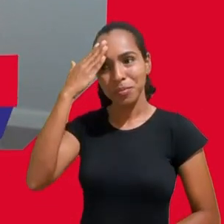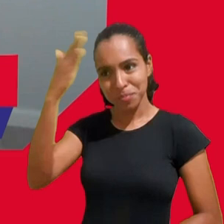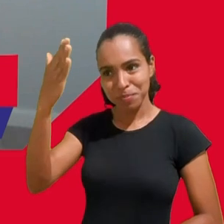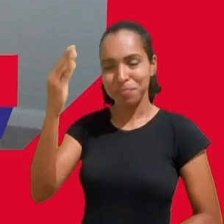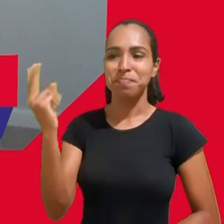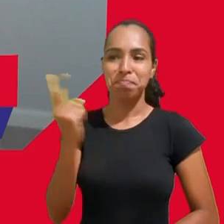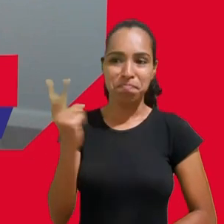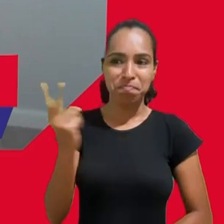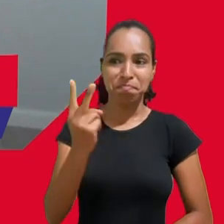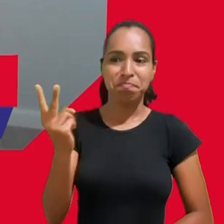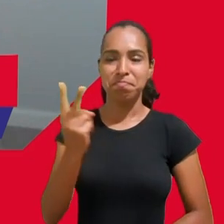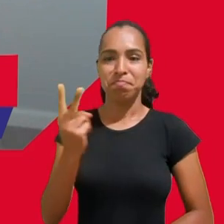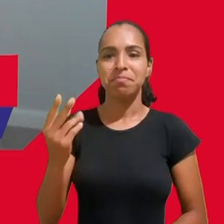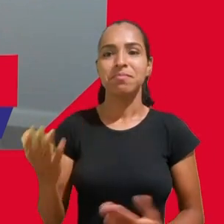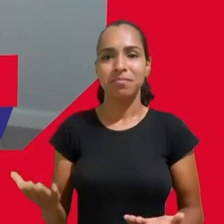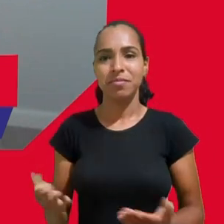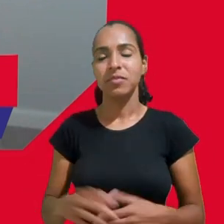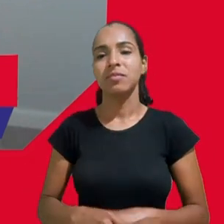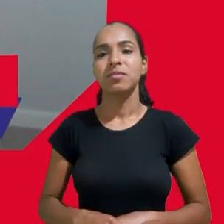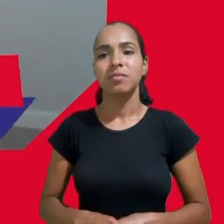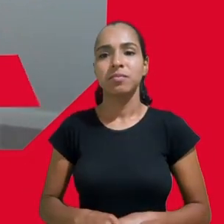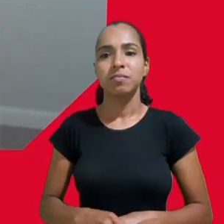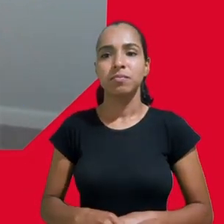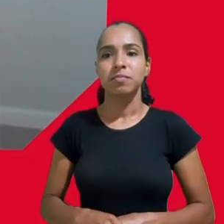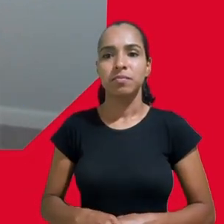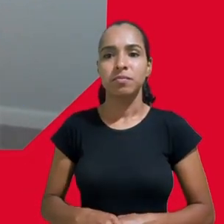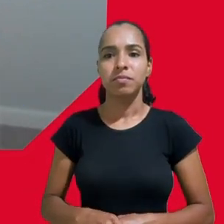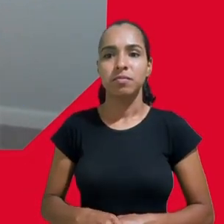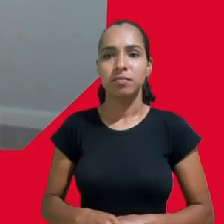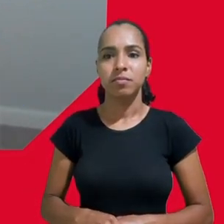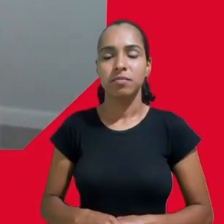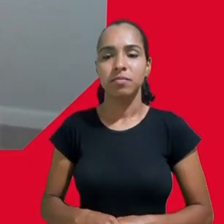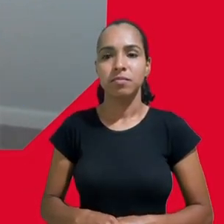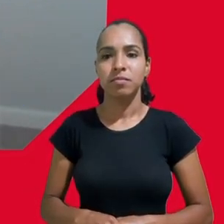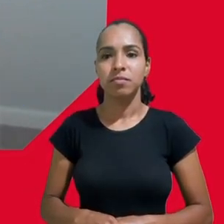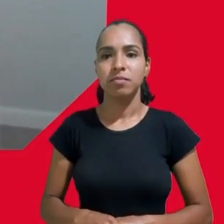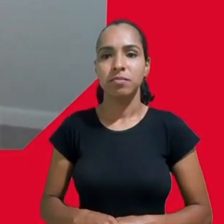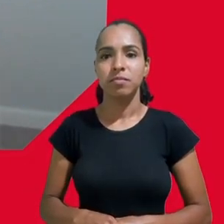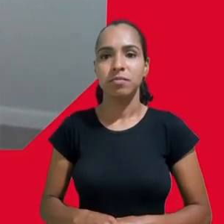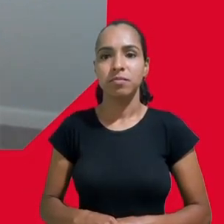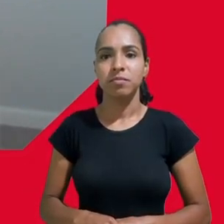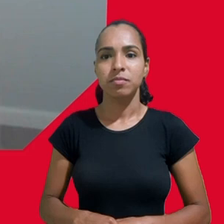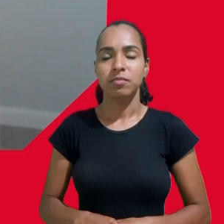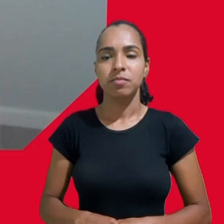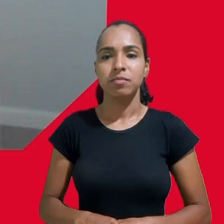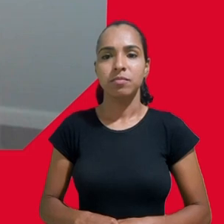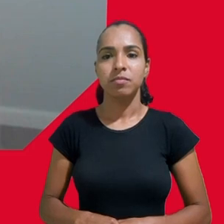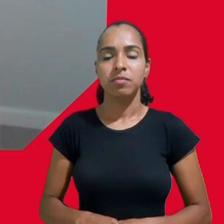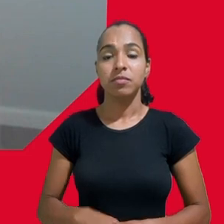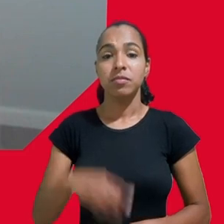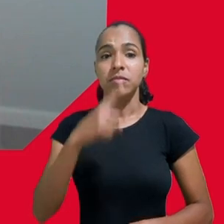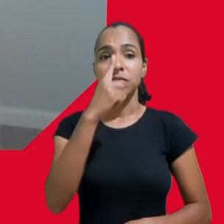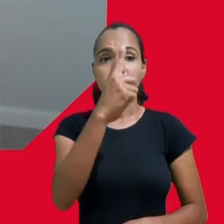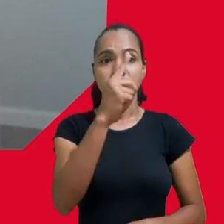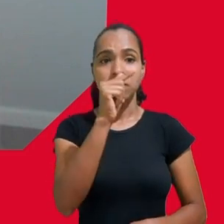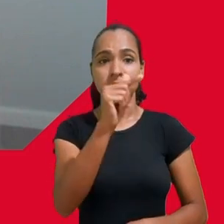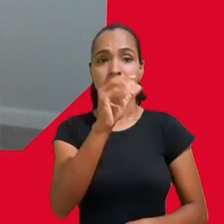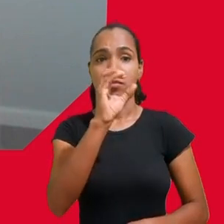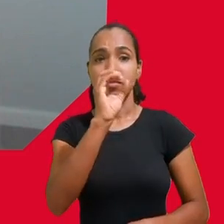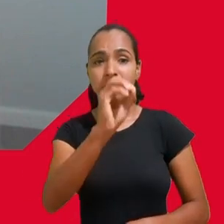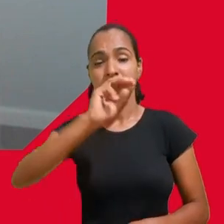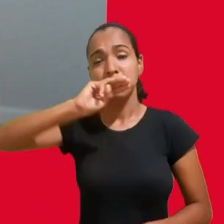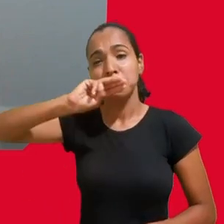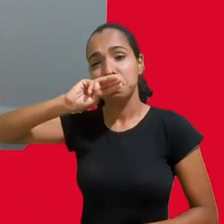que o Duncan citou que gerou uma multa de 170 milhões para o Google em 2019 por violar a lei de privacidade